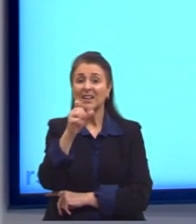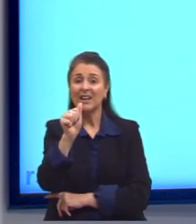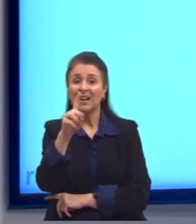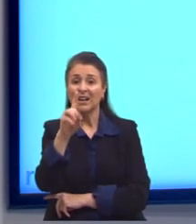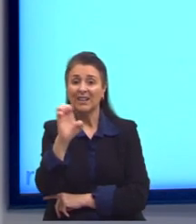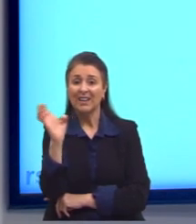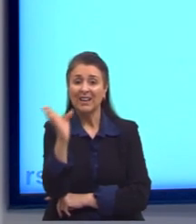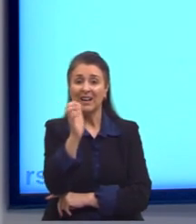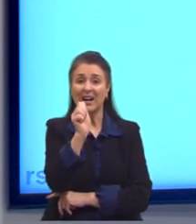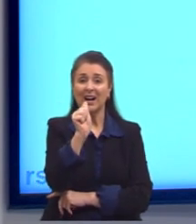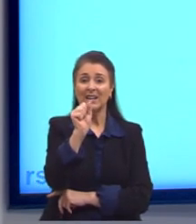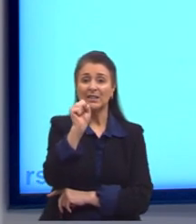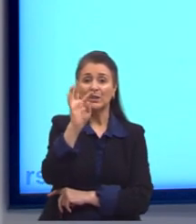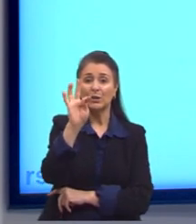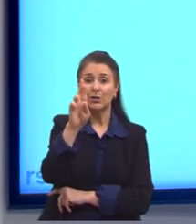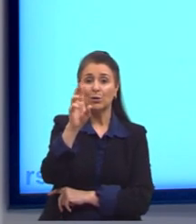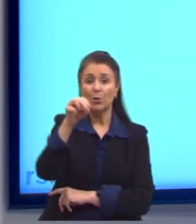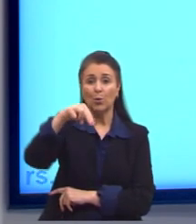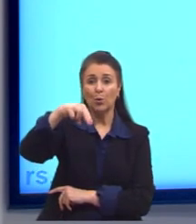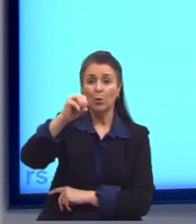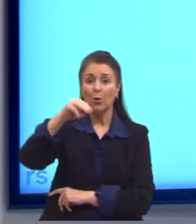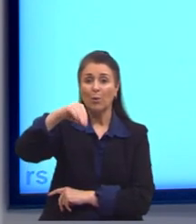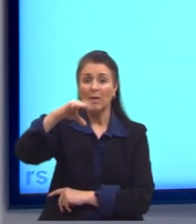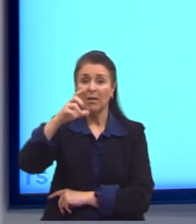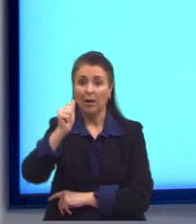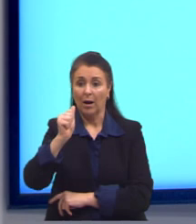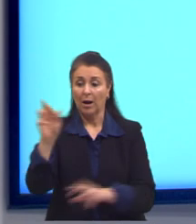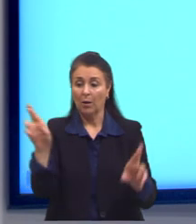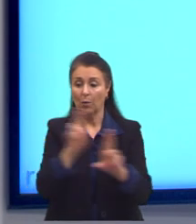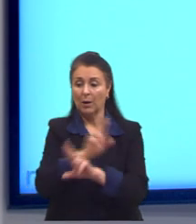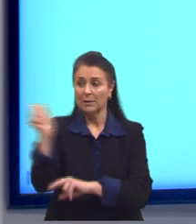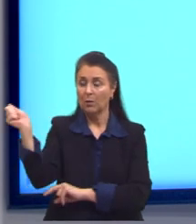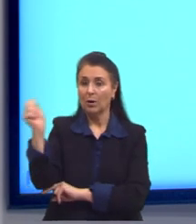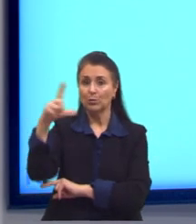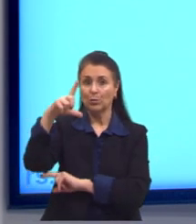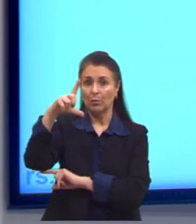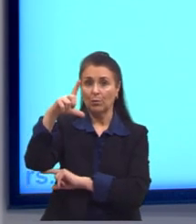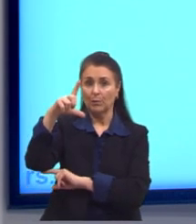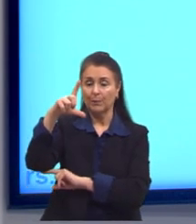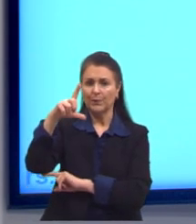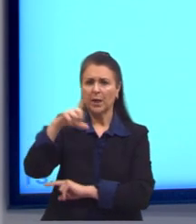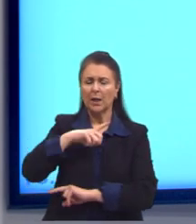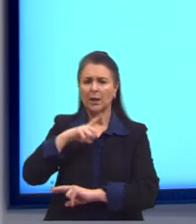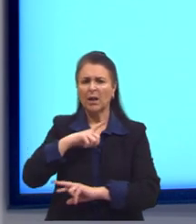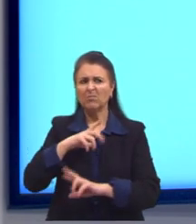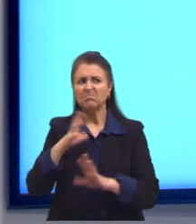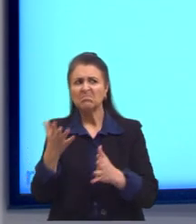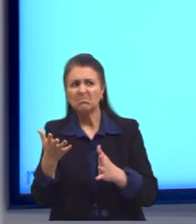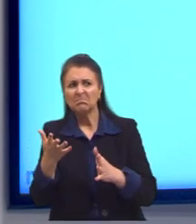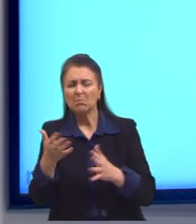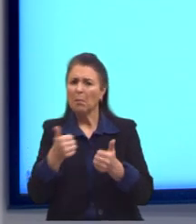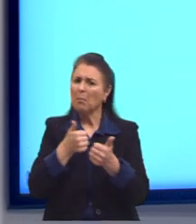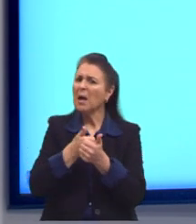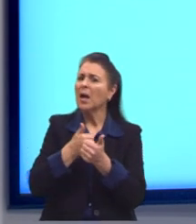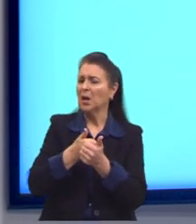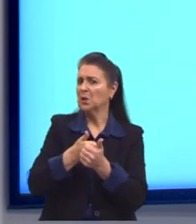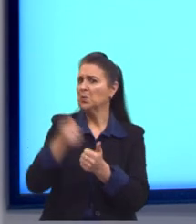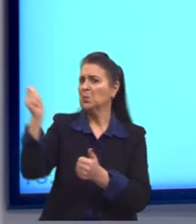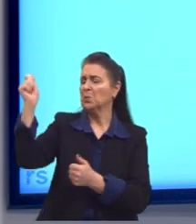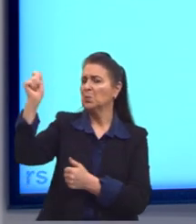que eles usaram aqui, em relação ao Sol. Então, a Terra, ela está relativamente próxima do Sol.